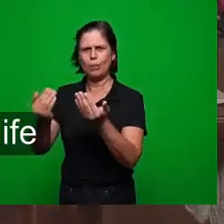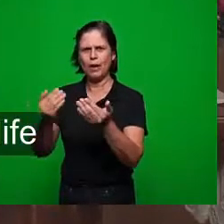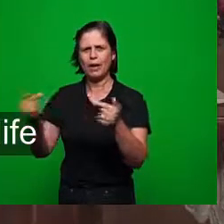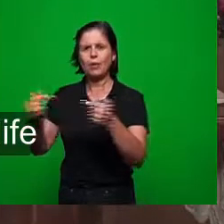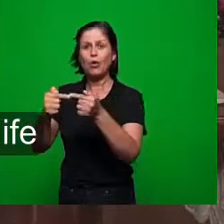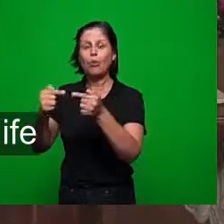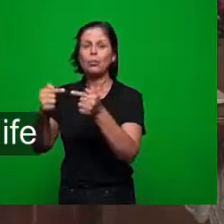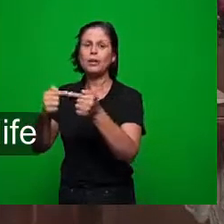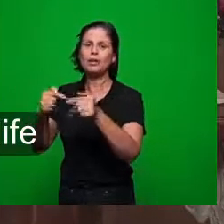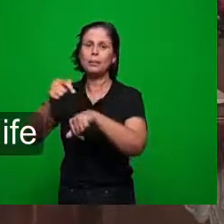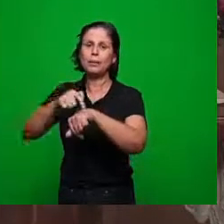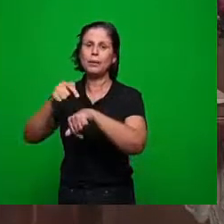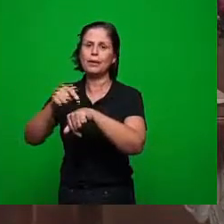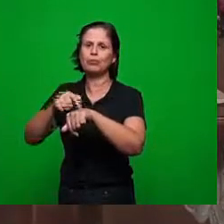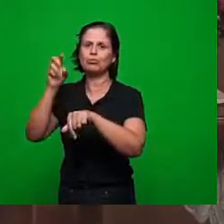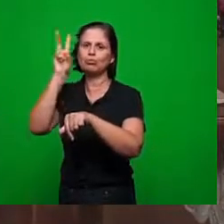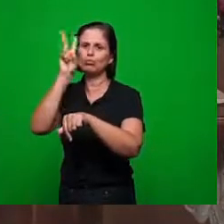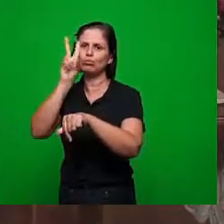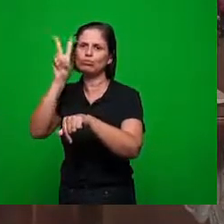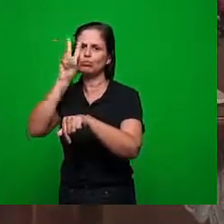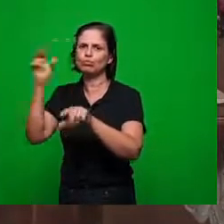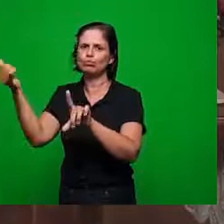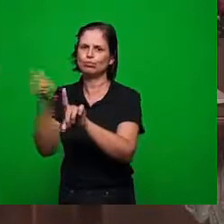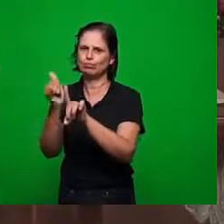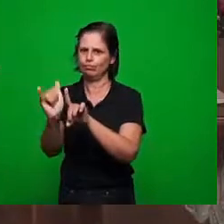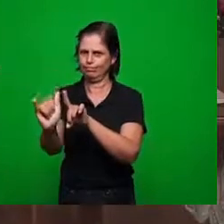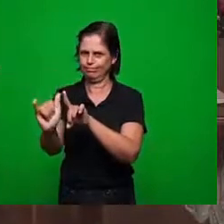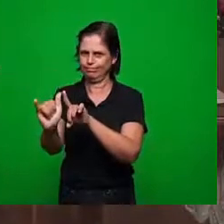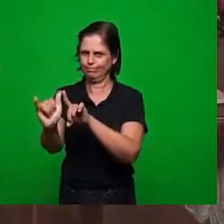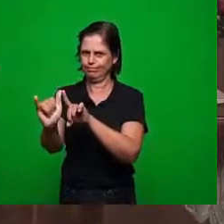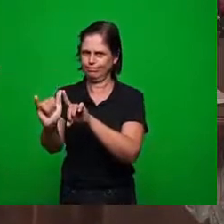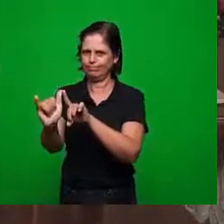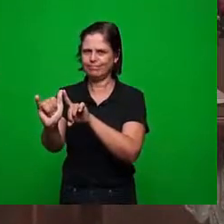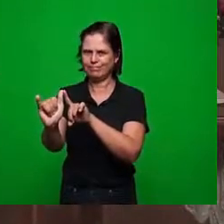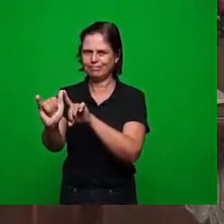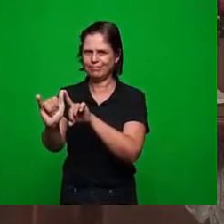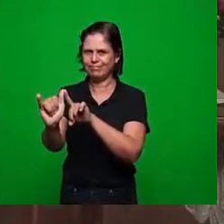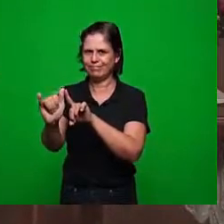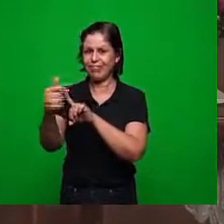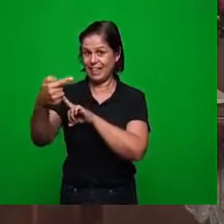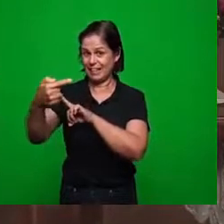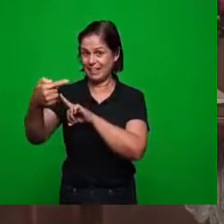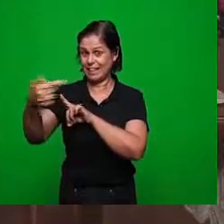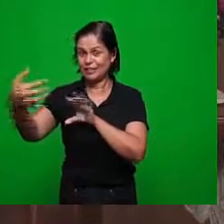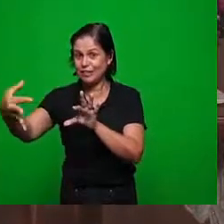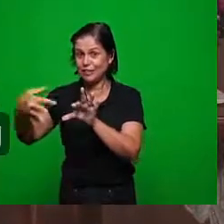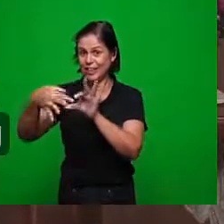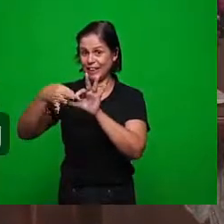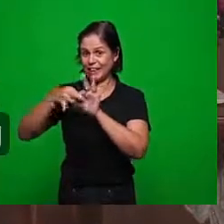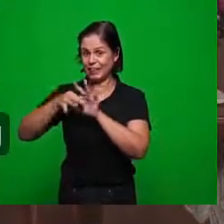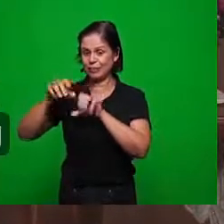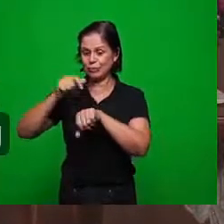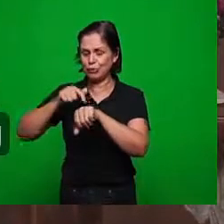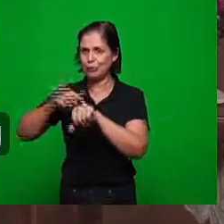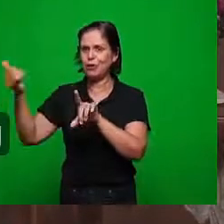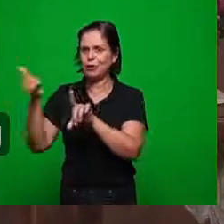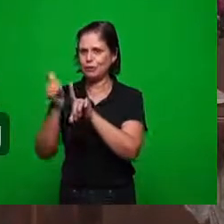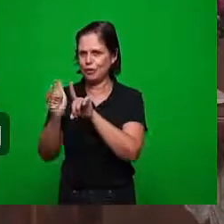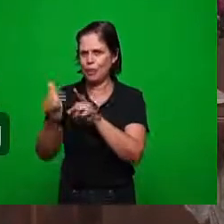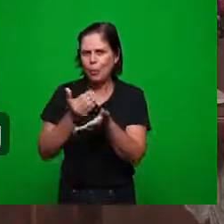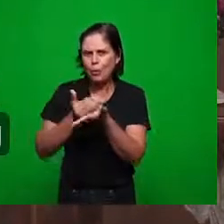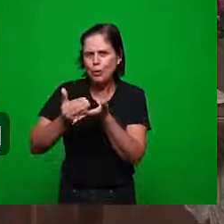da vida da igreja desde o seu primeiro dia até o seu último dia desde o